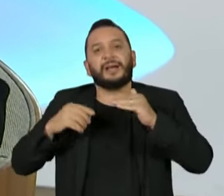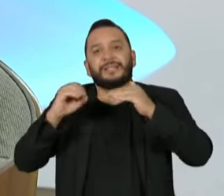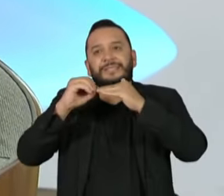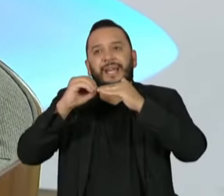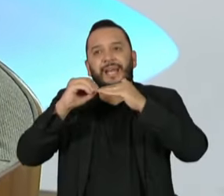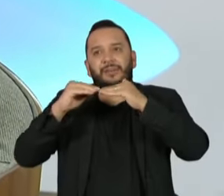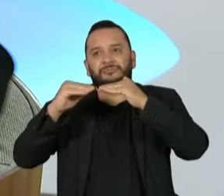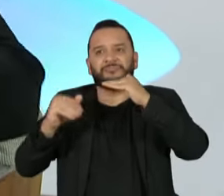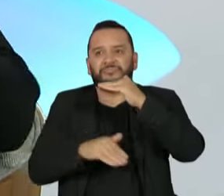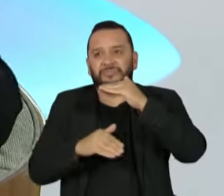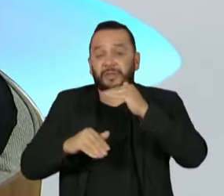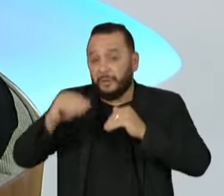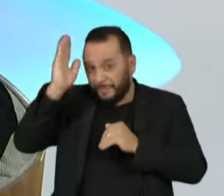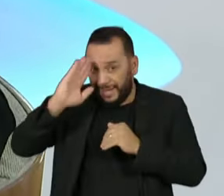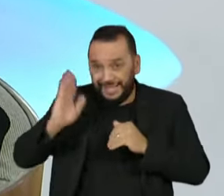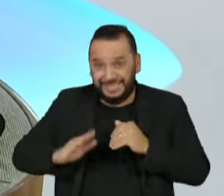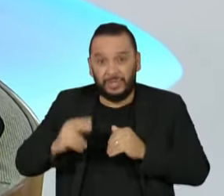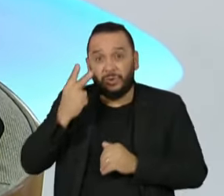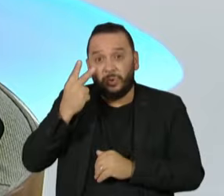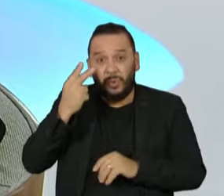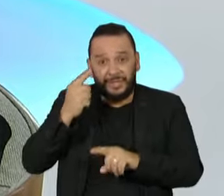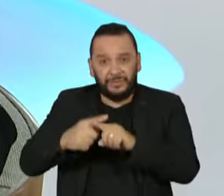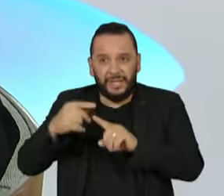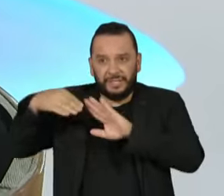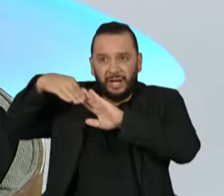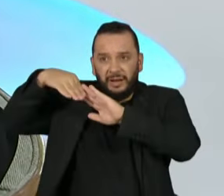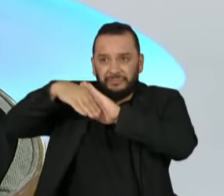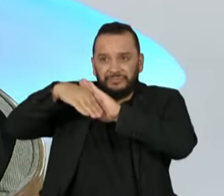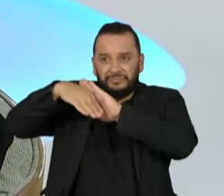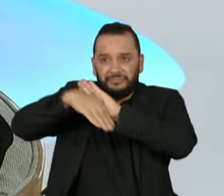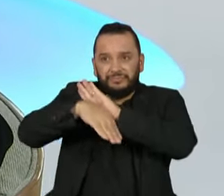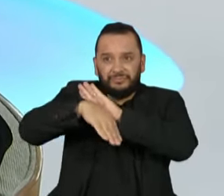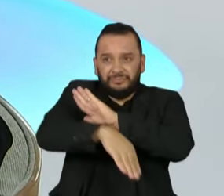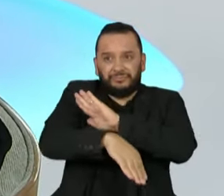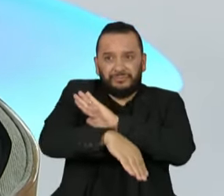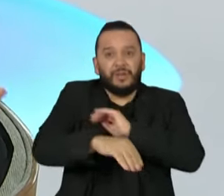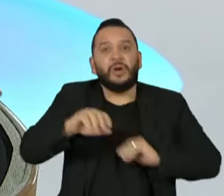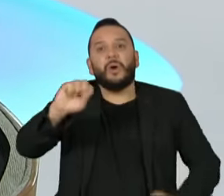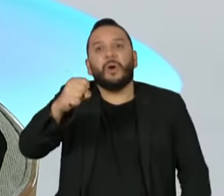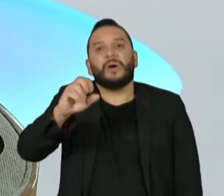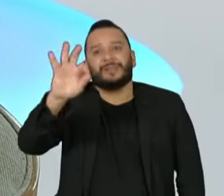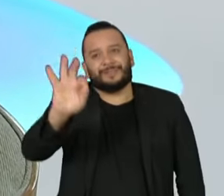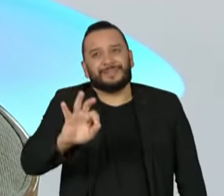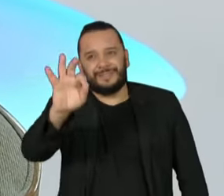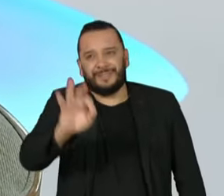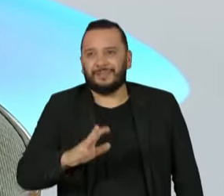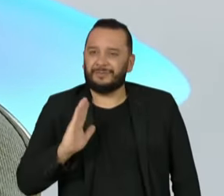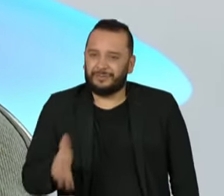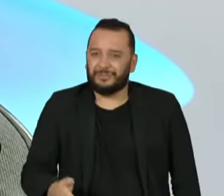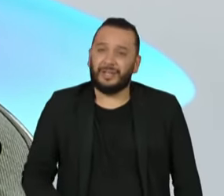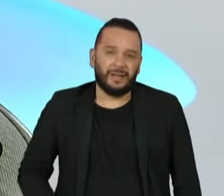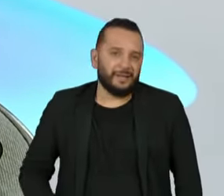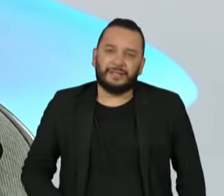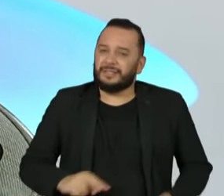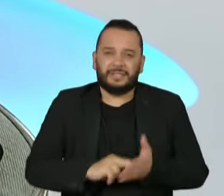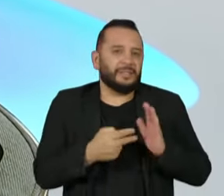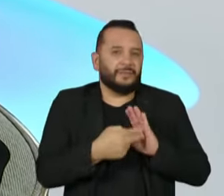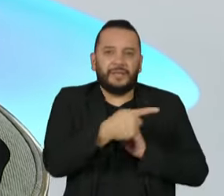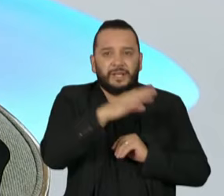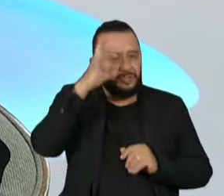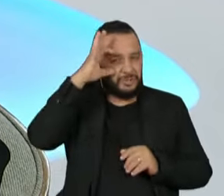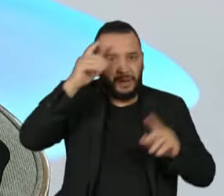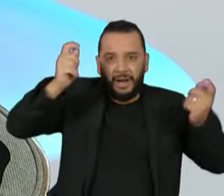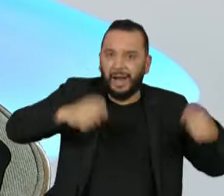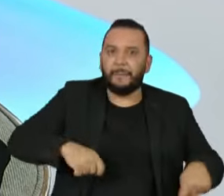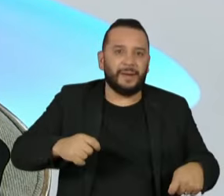do Brasil crescer, ele retrocedeu 8%. Então, ela estava numa situação de total incapacidade de governar.